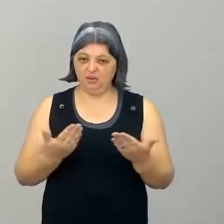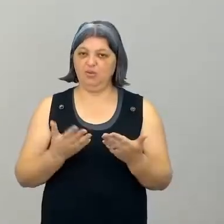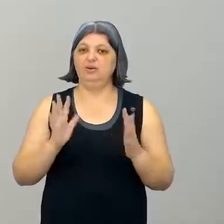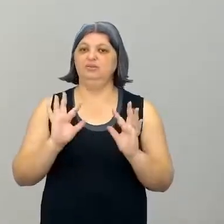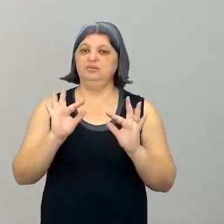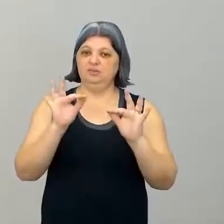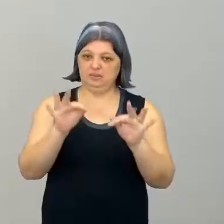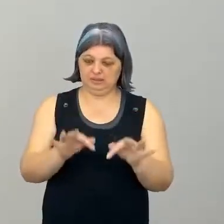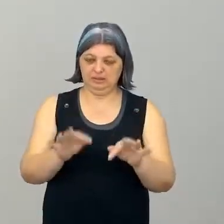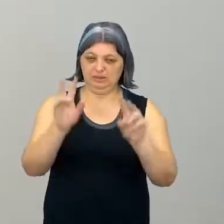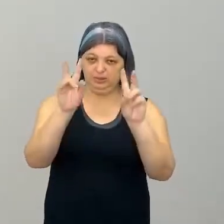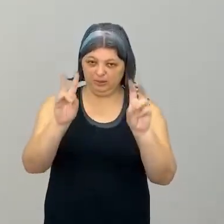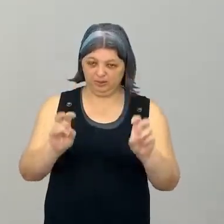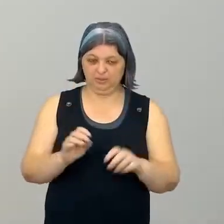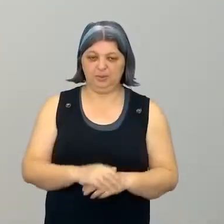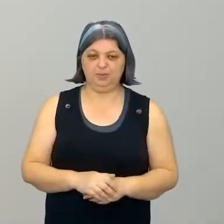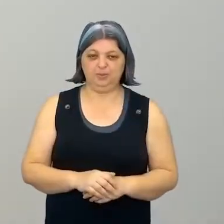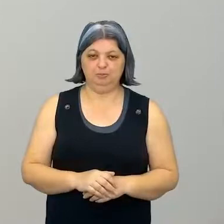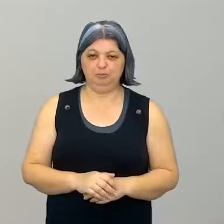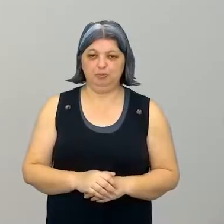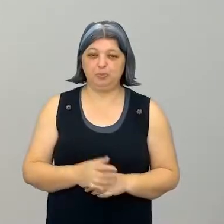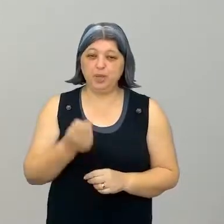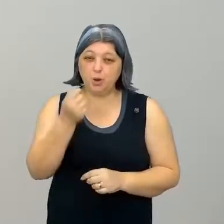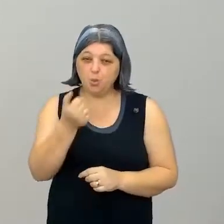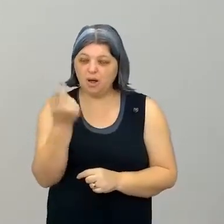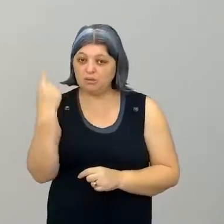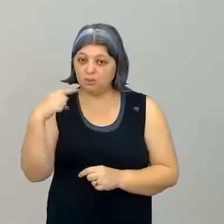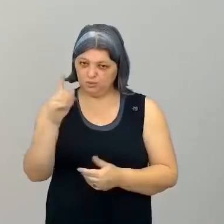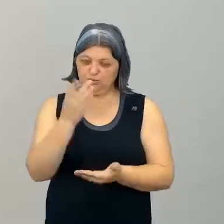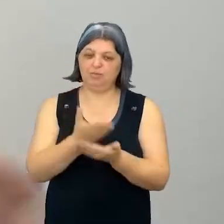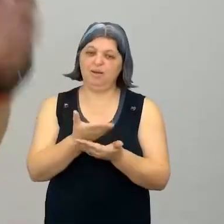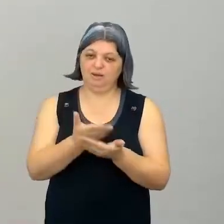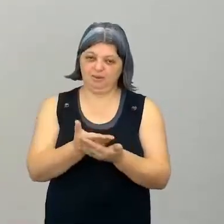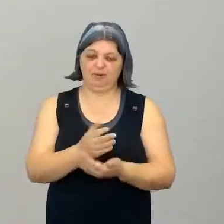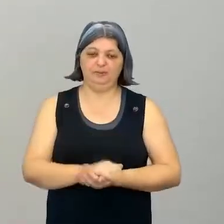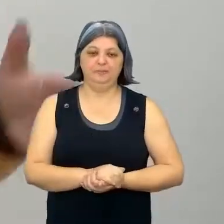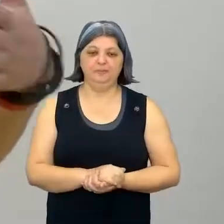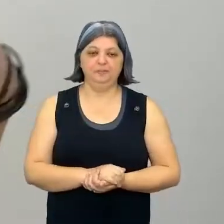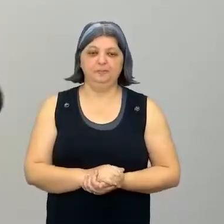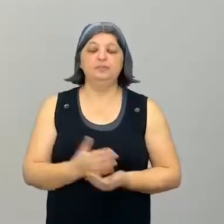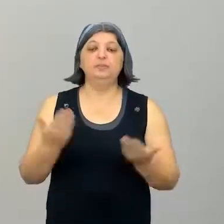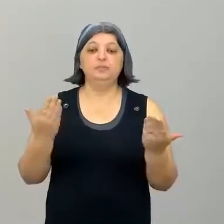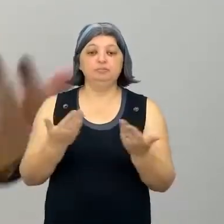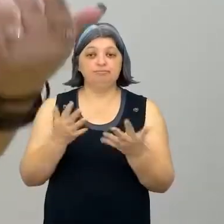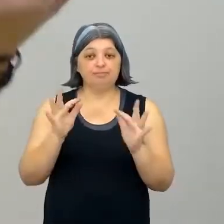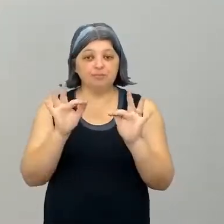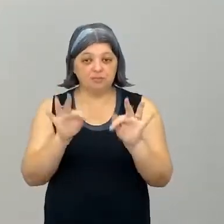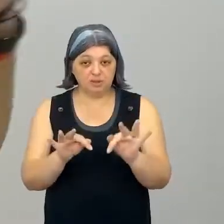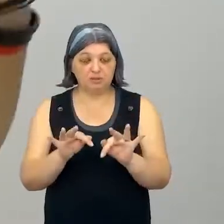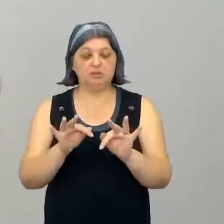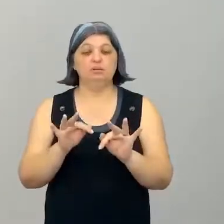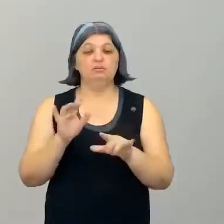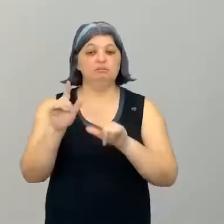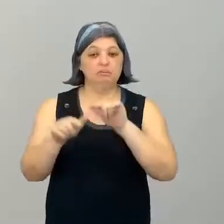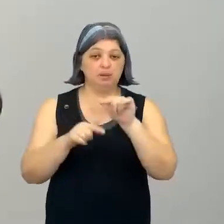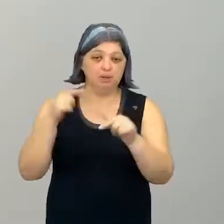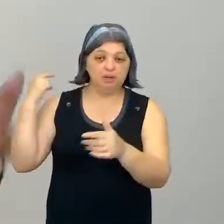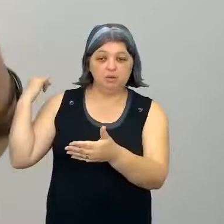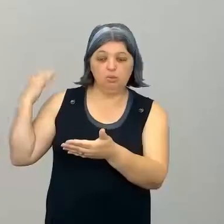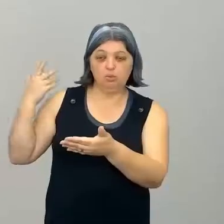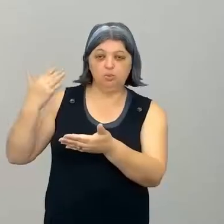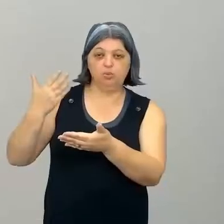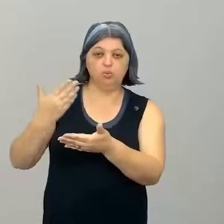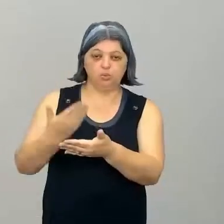aprofundamento. Essa é a nossa penúltima aula e a gente vai finalizando todo esse trabalho que a gente já vem fazendo